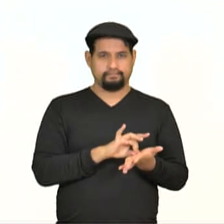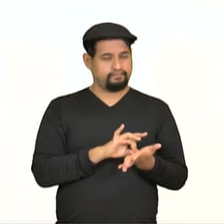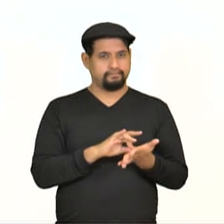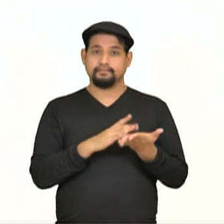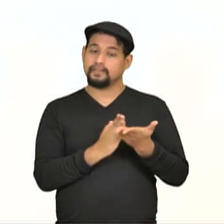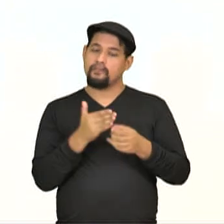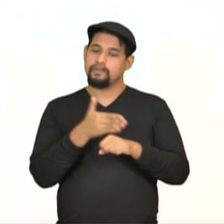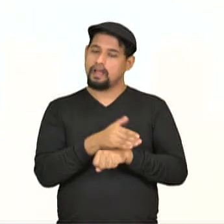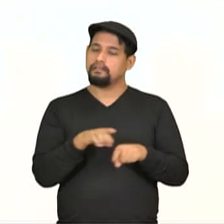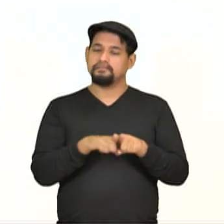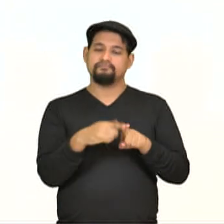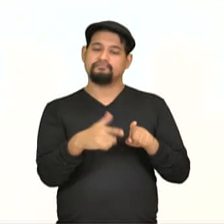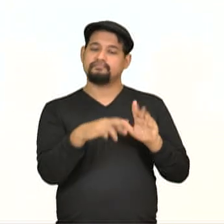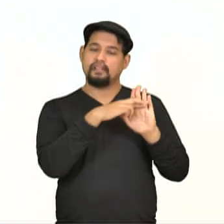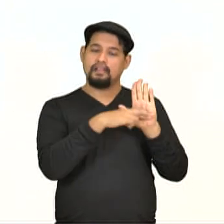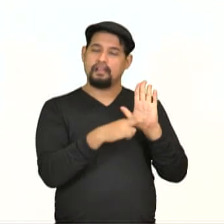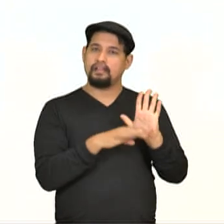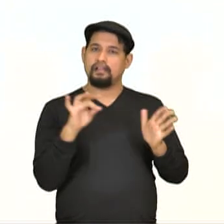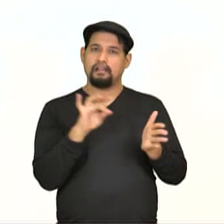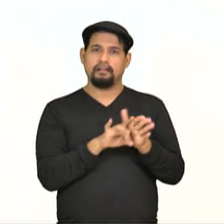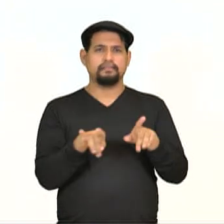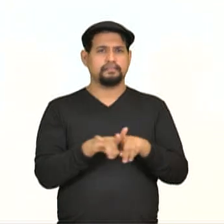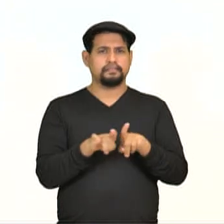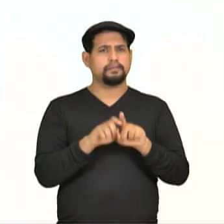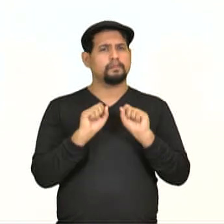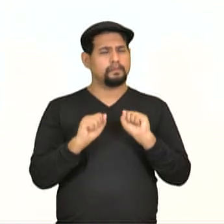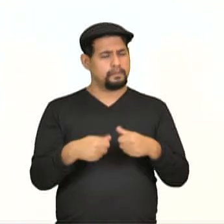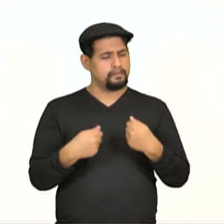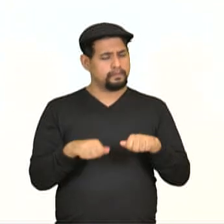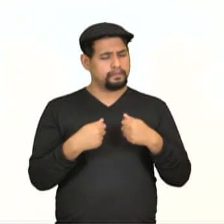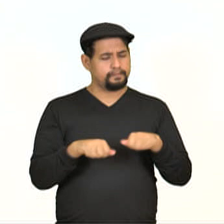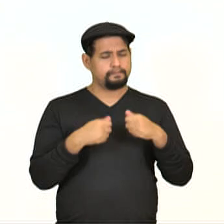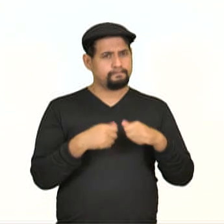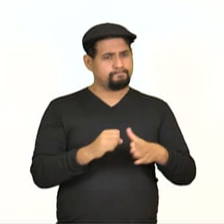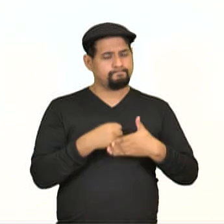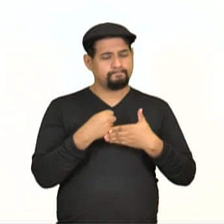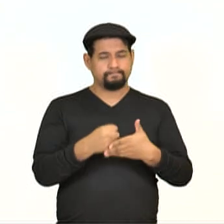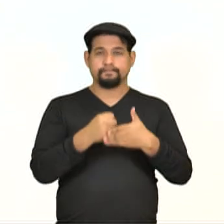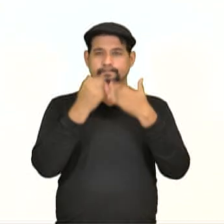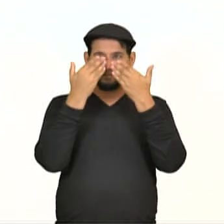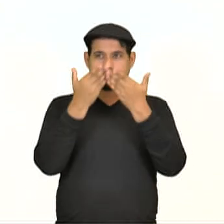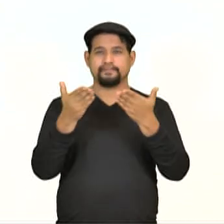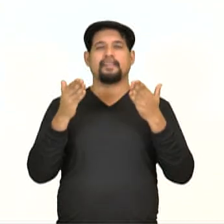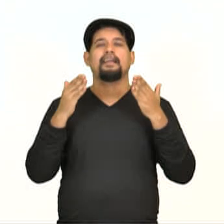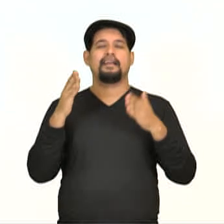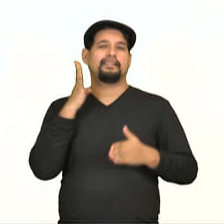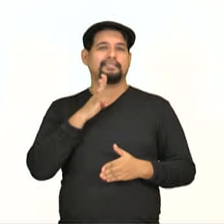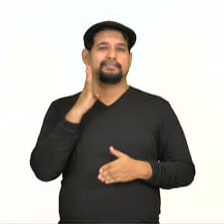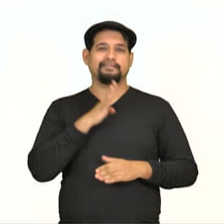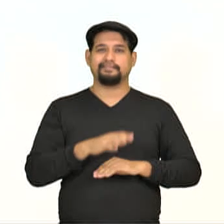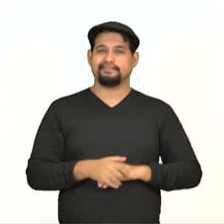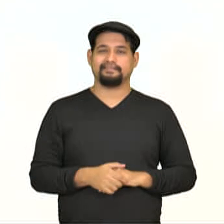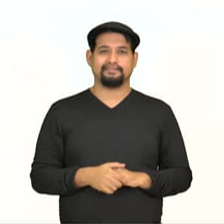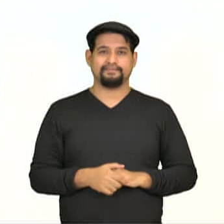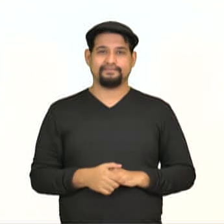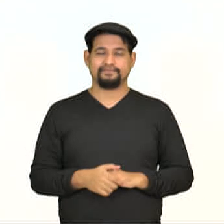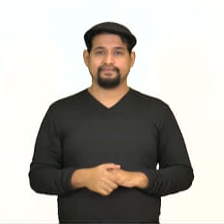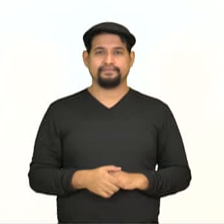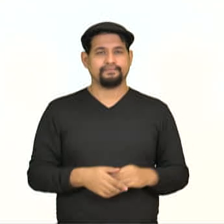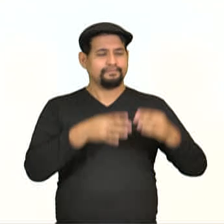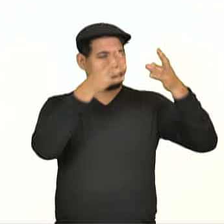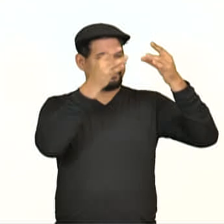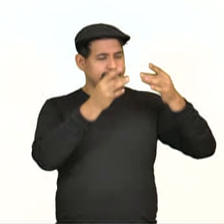participação sem regras oficiais que elas devem ser seguidas de uma maneira mais lúdica e mais divertida. A